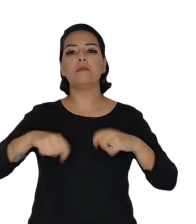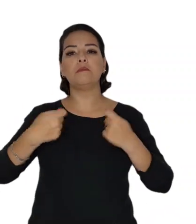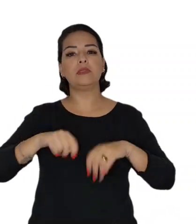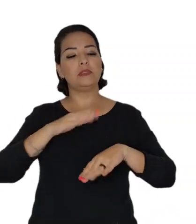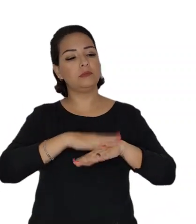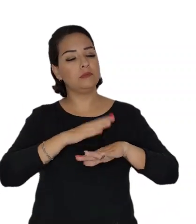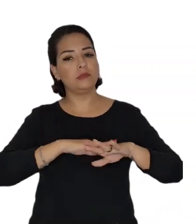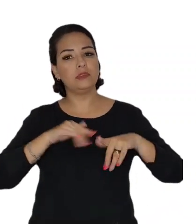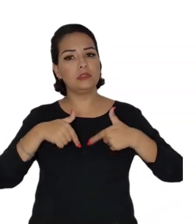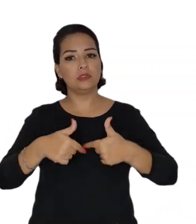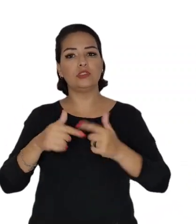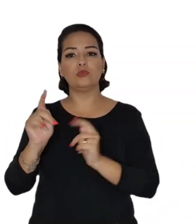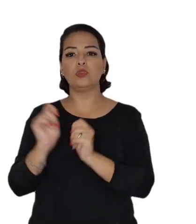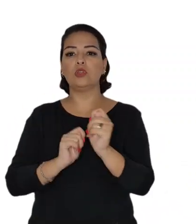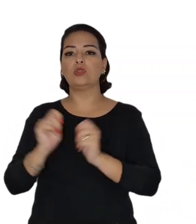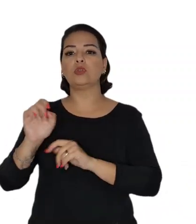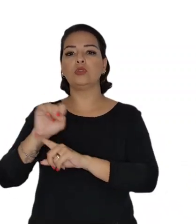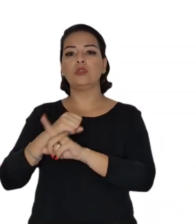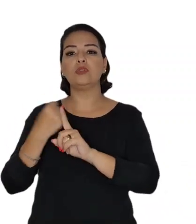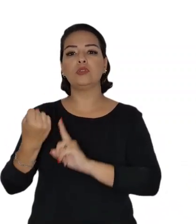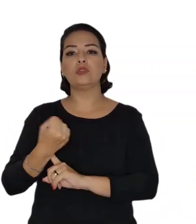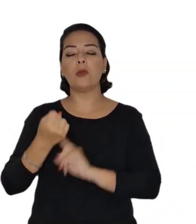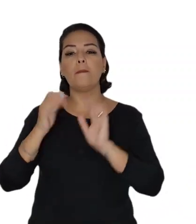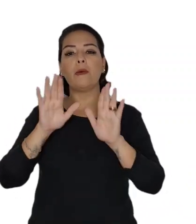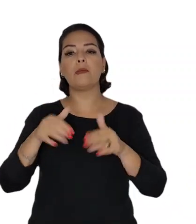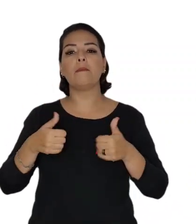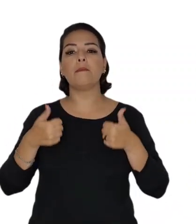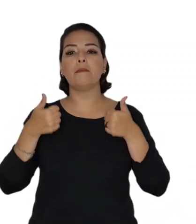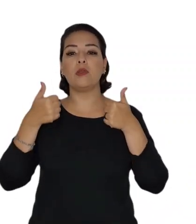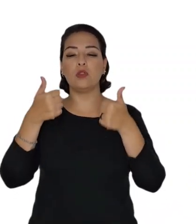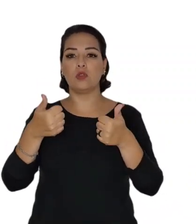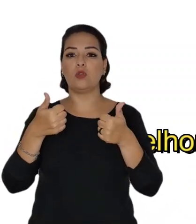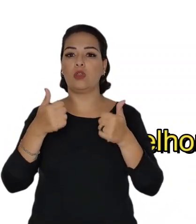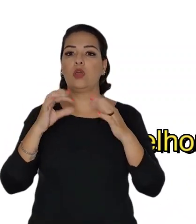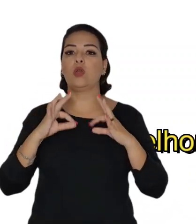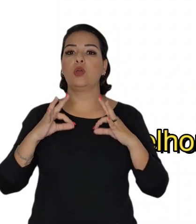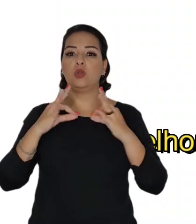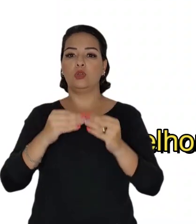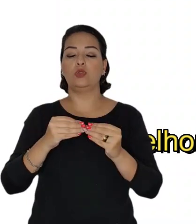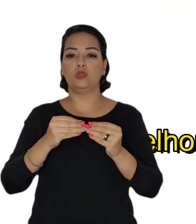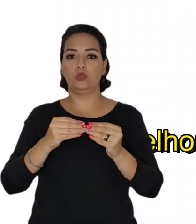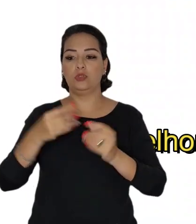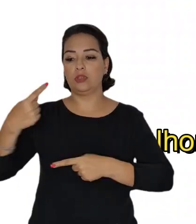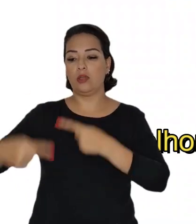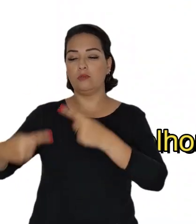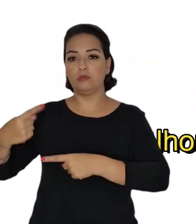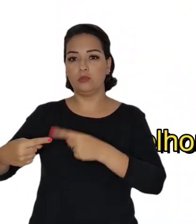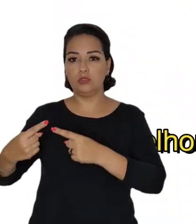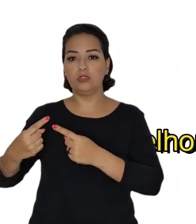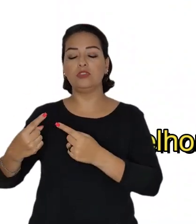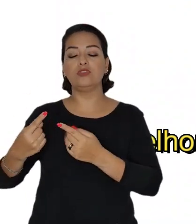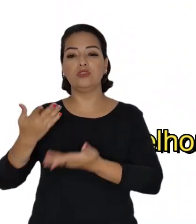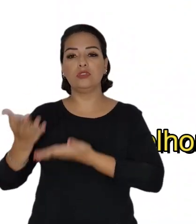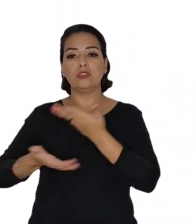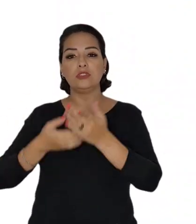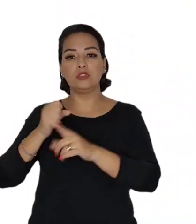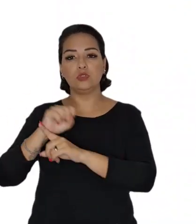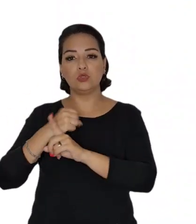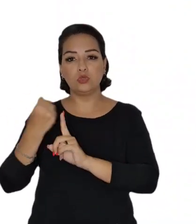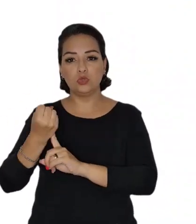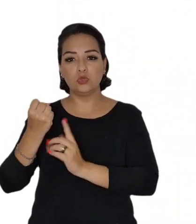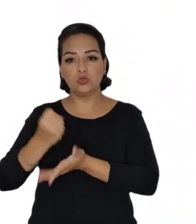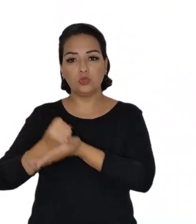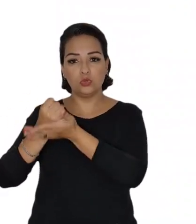precisamos estar ativos no controle social para melhorarmos toda a política de assistência